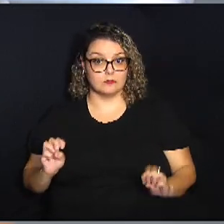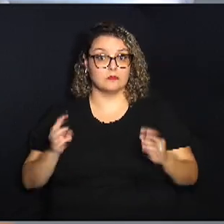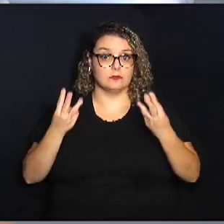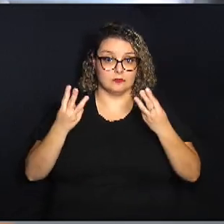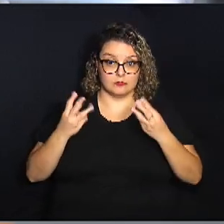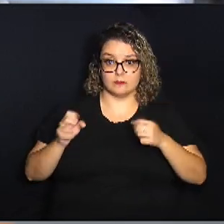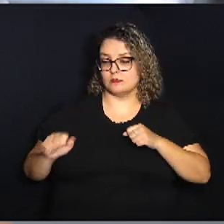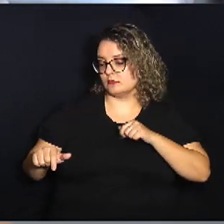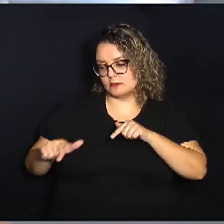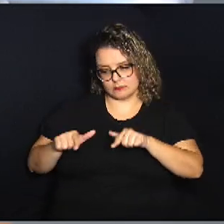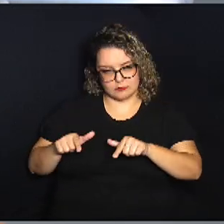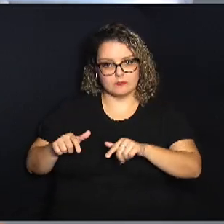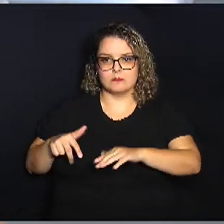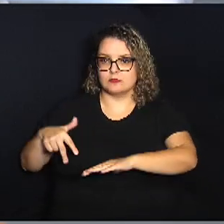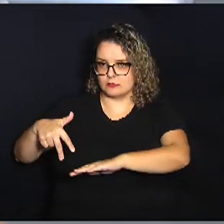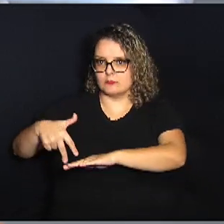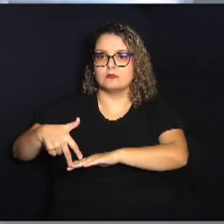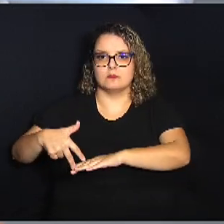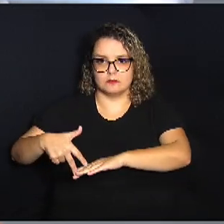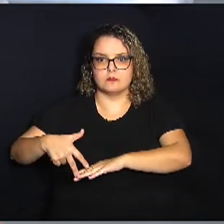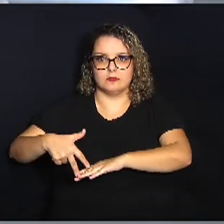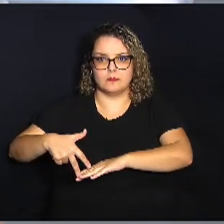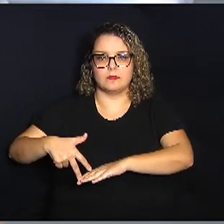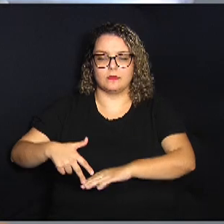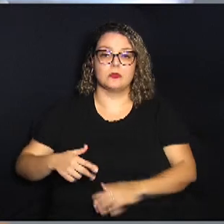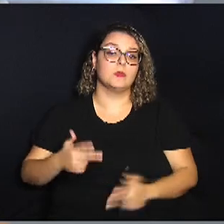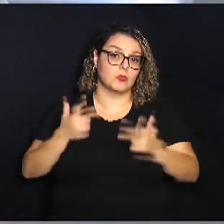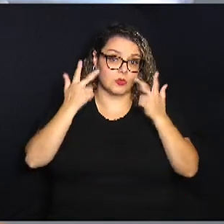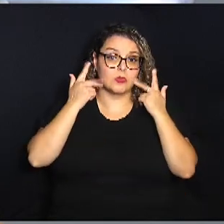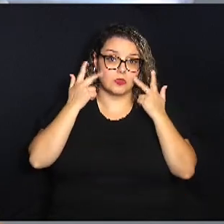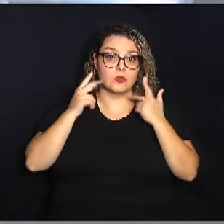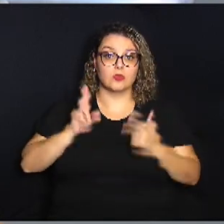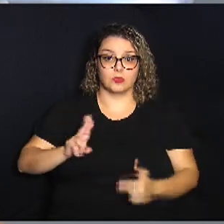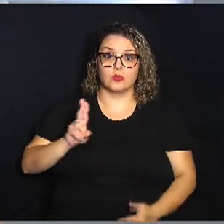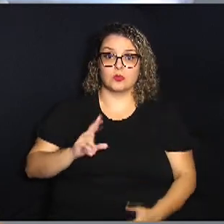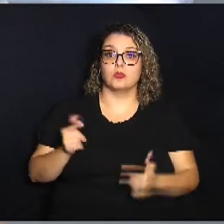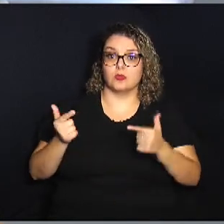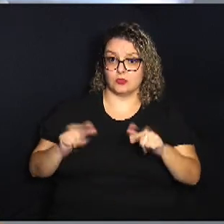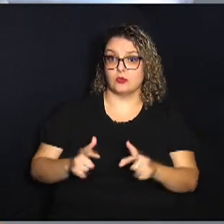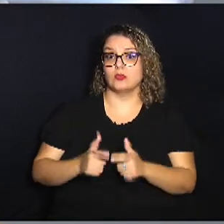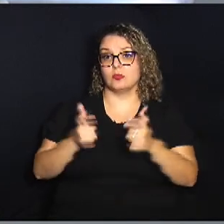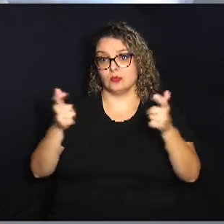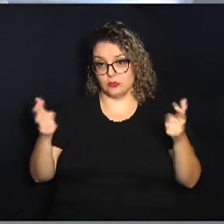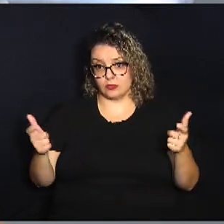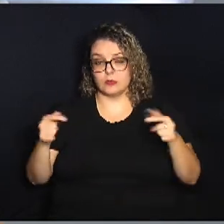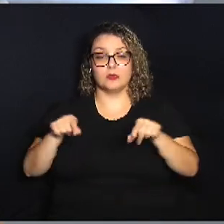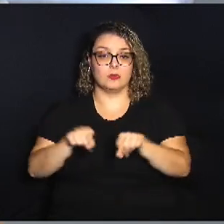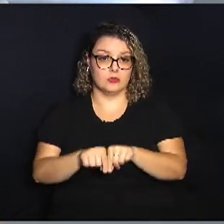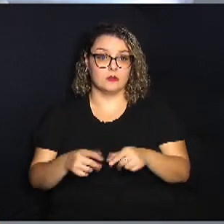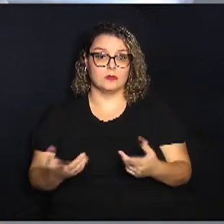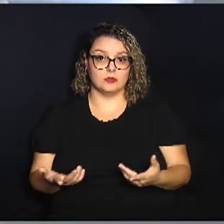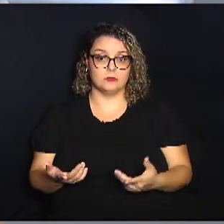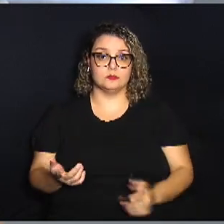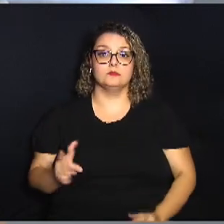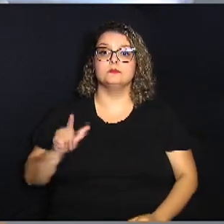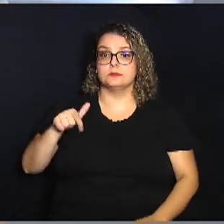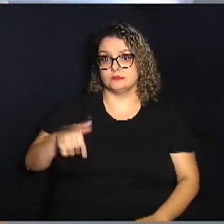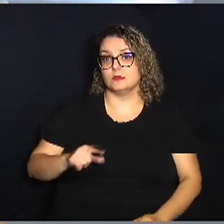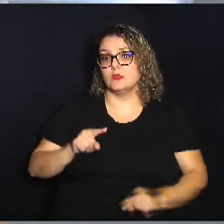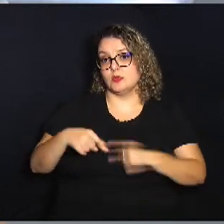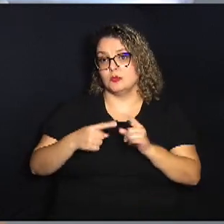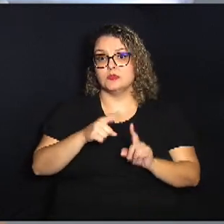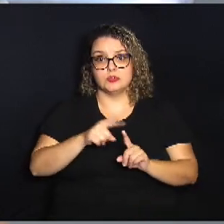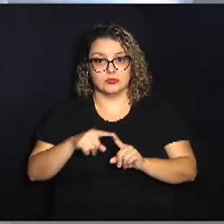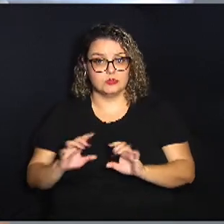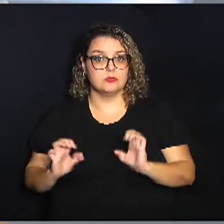formaturas também, que são normalmente utilizados em espaços grandes também. E aí depois outros tipos de